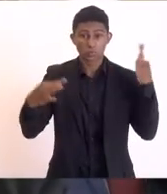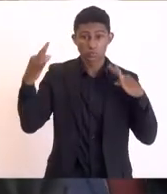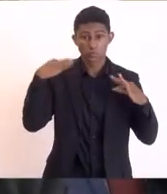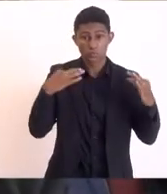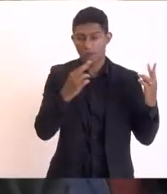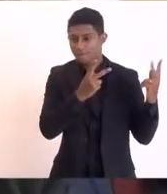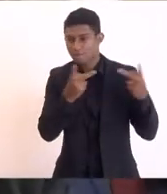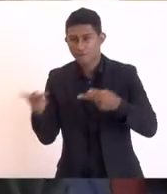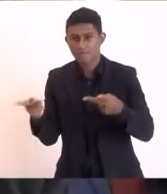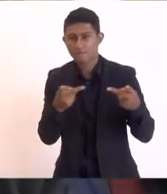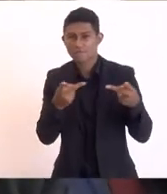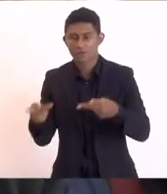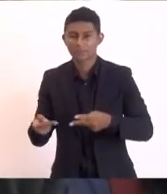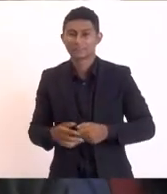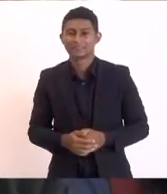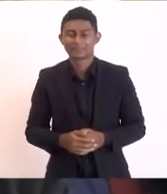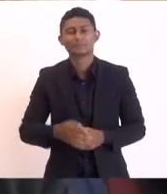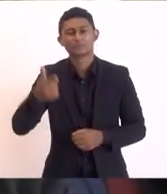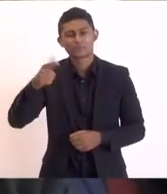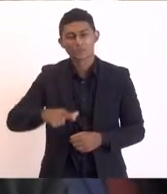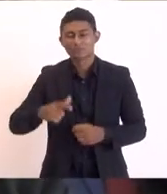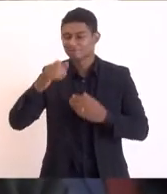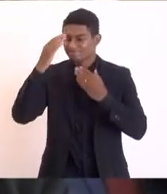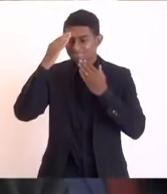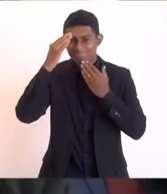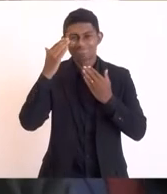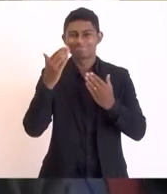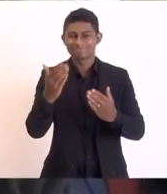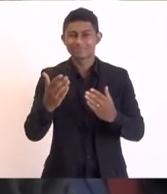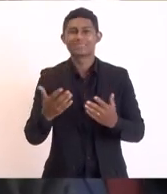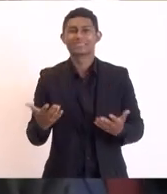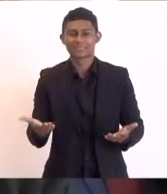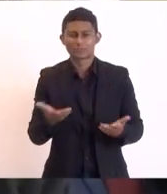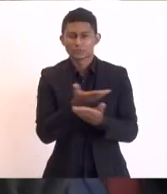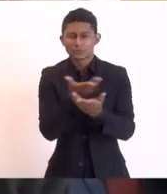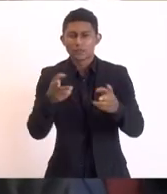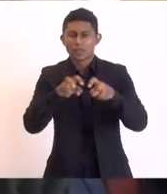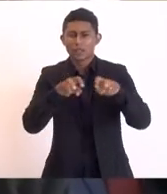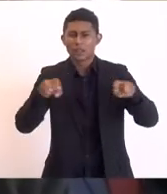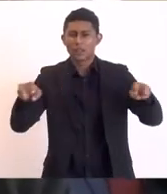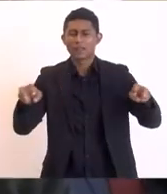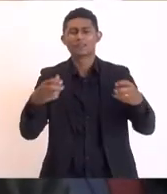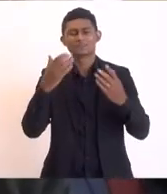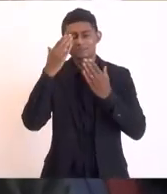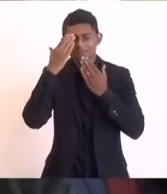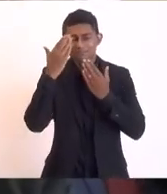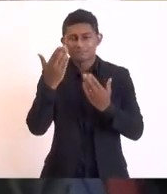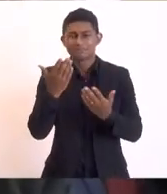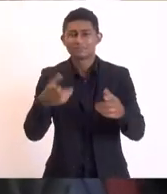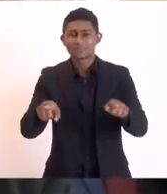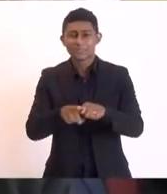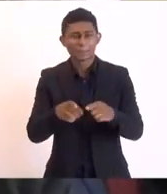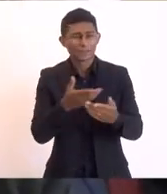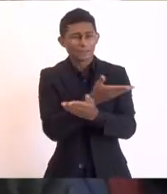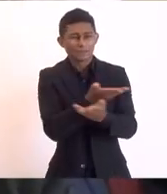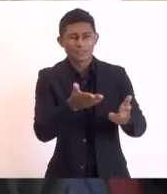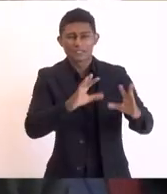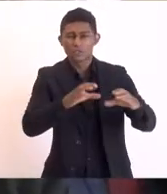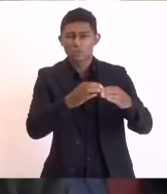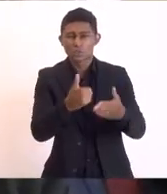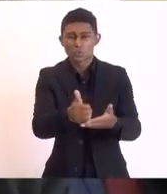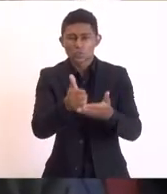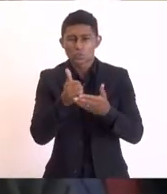mais uma vez agradecer a toda a mesa quero aqui agradecer a toda a assistência a todos